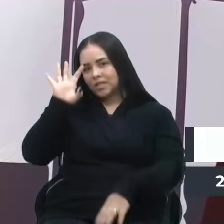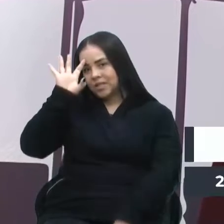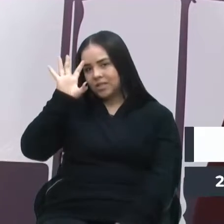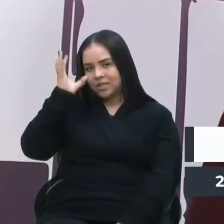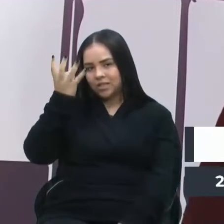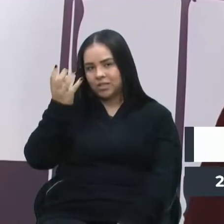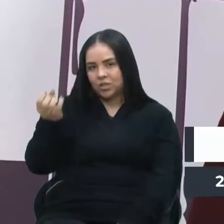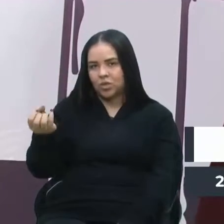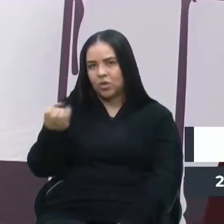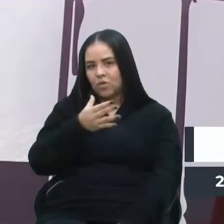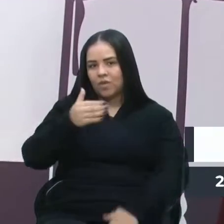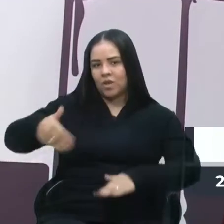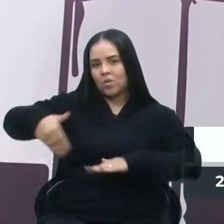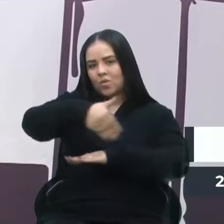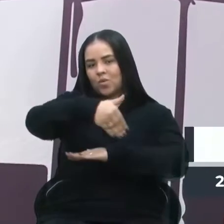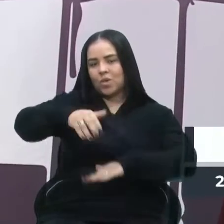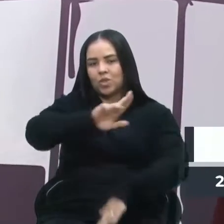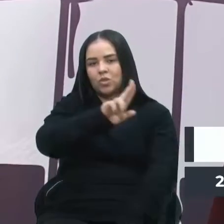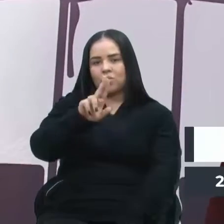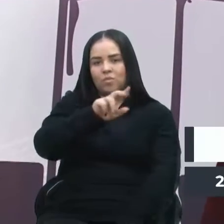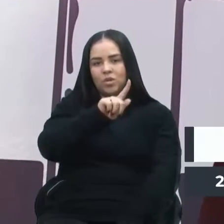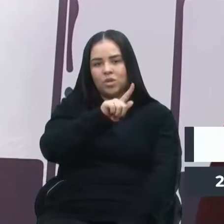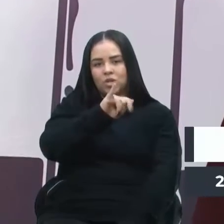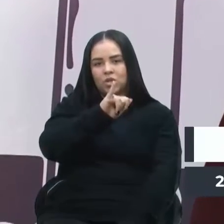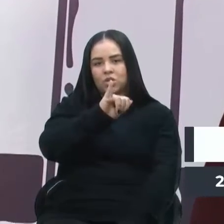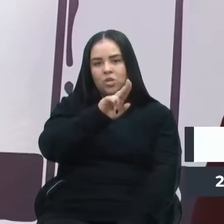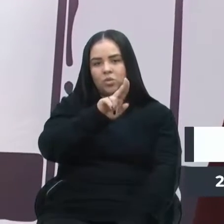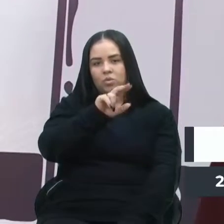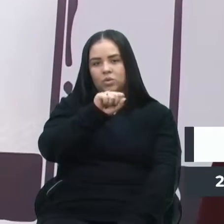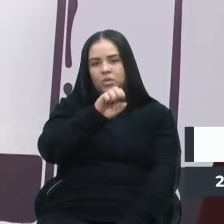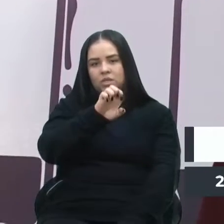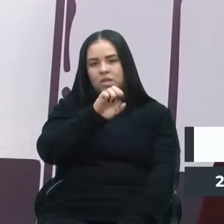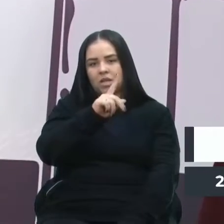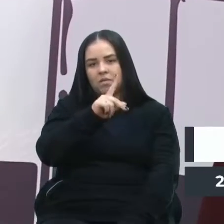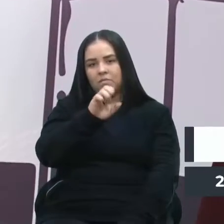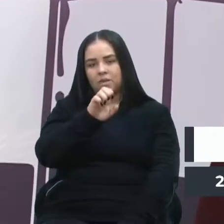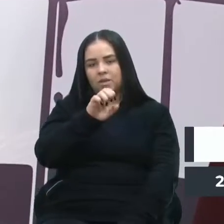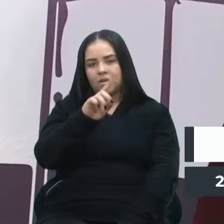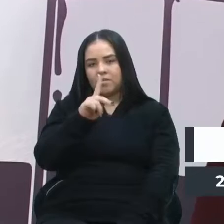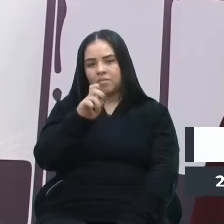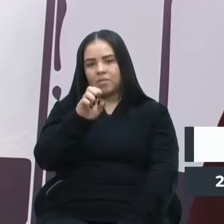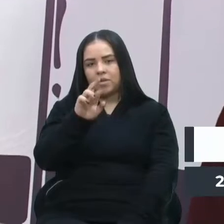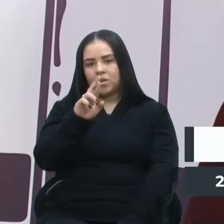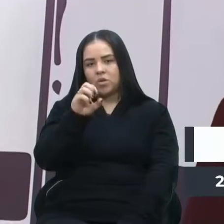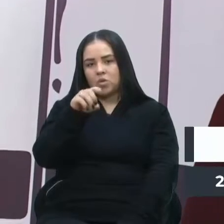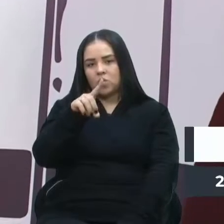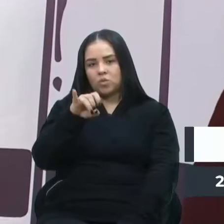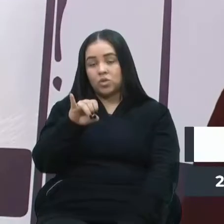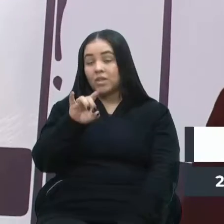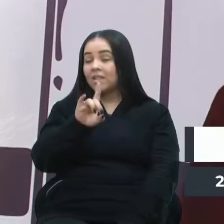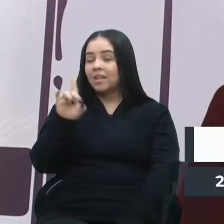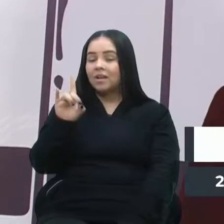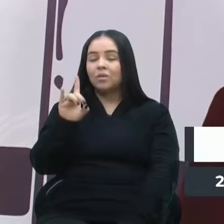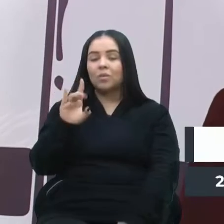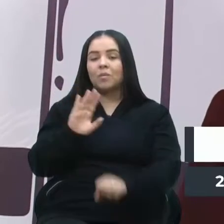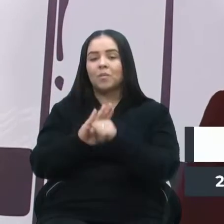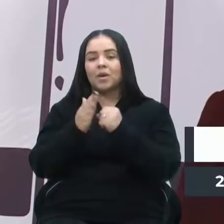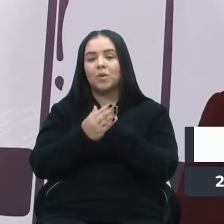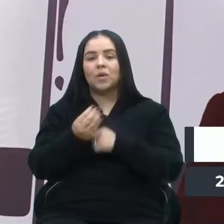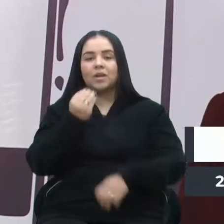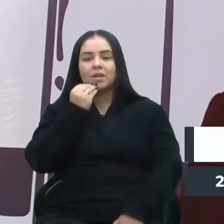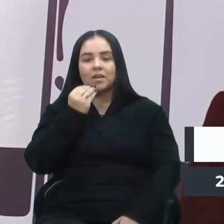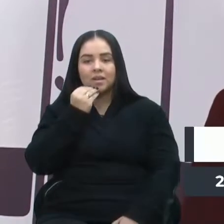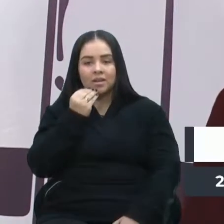uma nova rua, chamada Giuseppe Perondi, no bairro Ana Rec, no residencial Vila de Mantova. Também foram